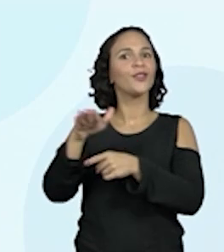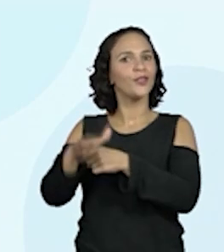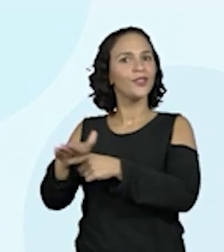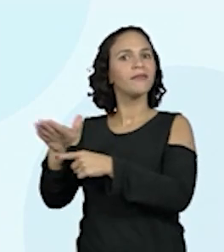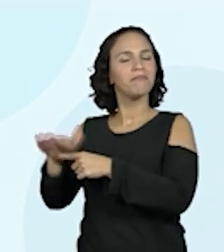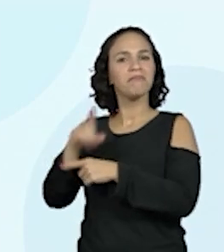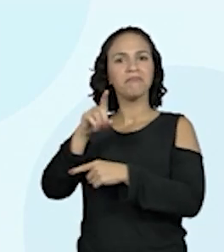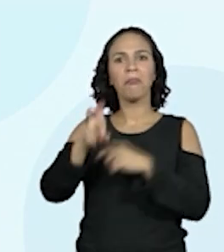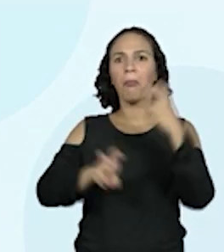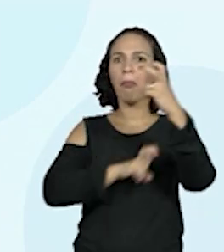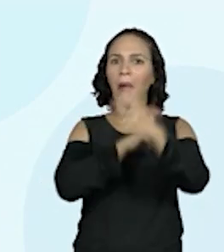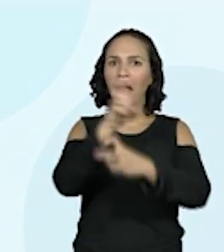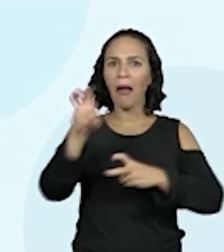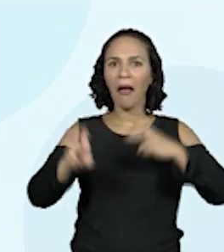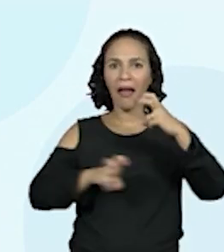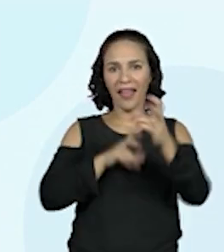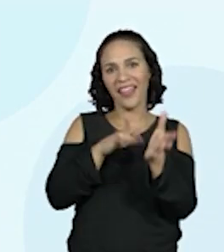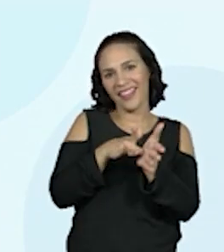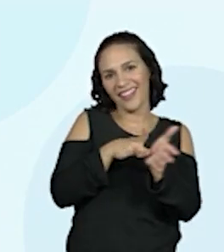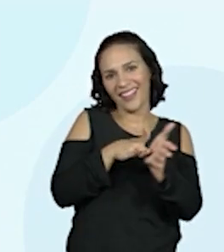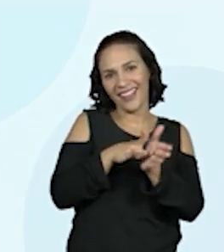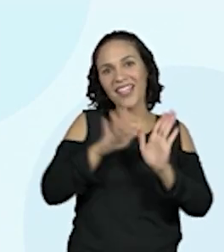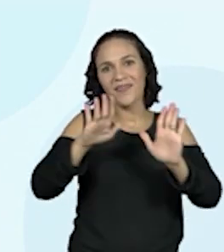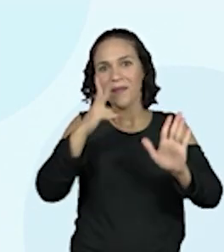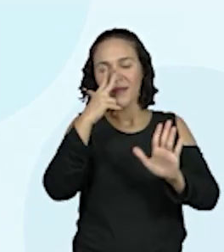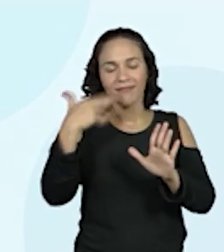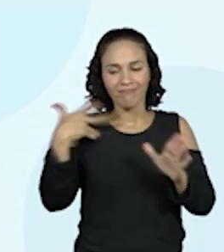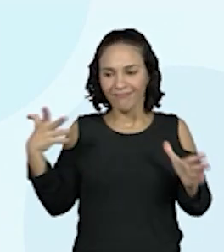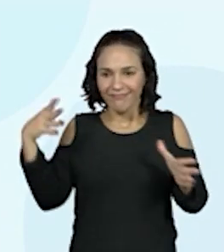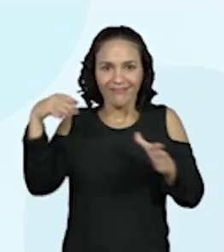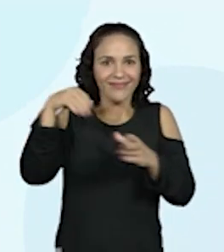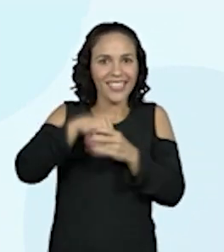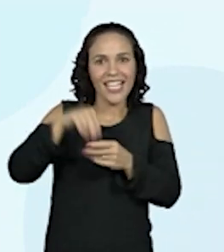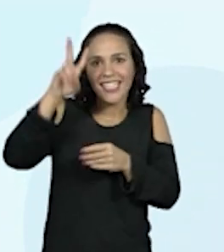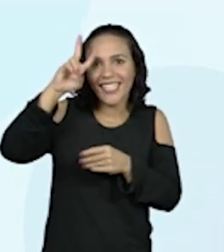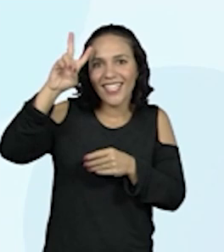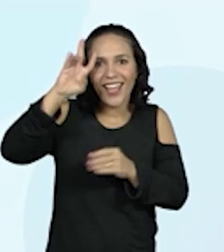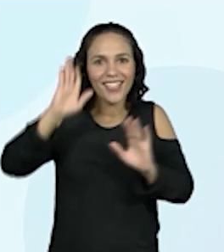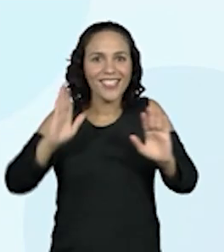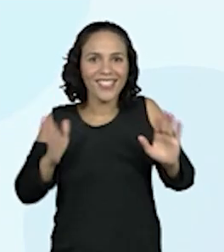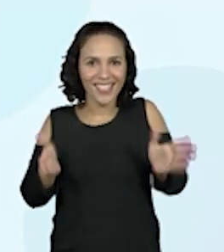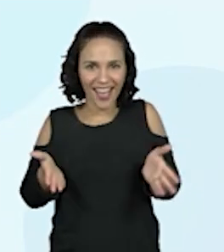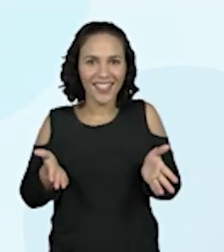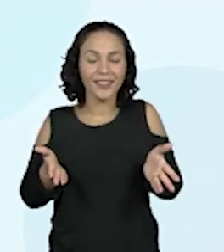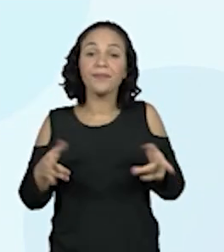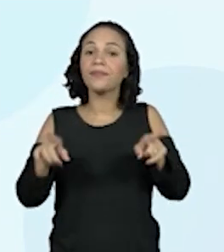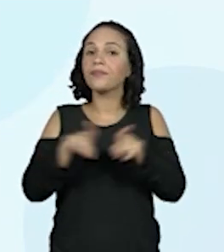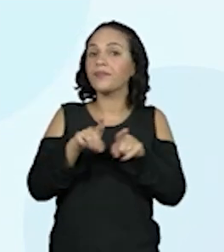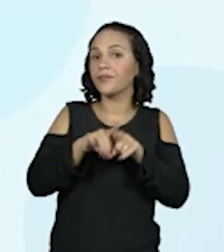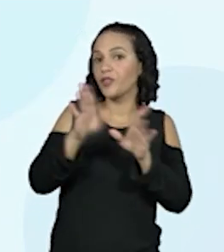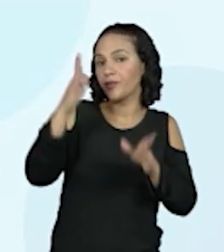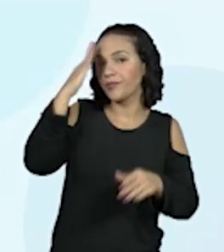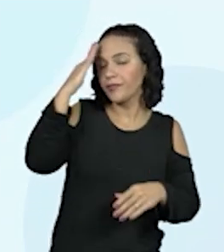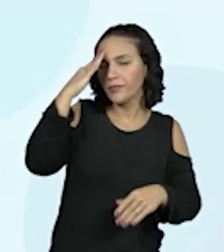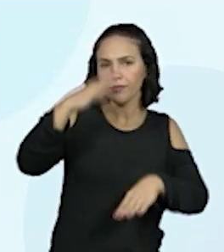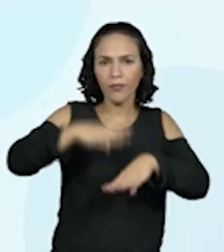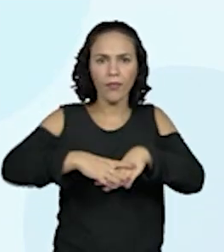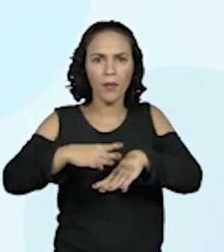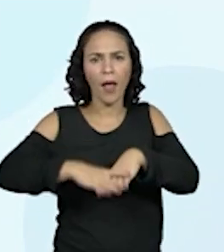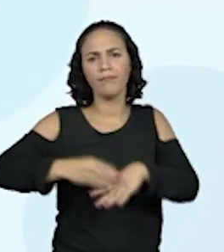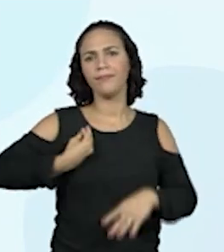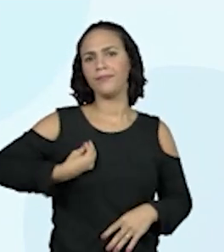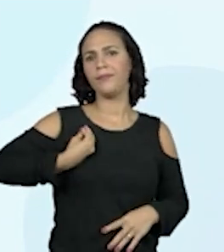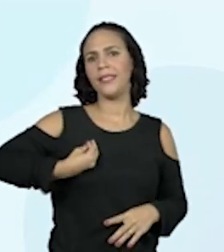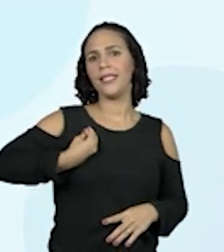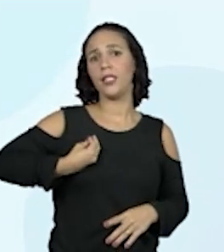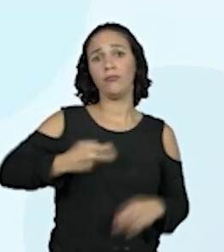Diversões com eles, fictício, mas estamos, né? Verdade. E assim, já também sabemos que a matemática está presente